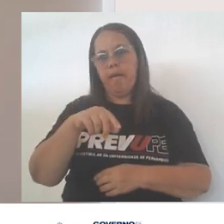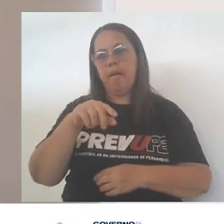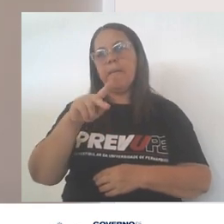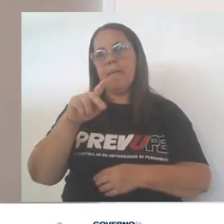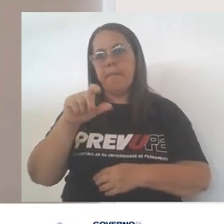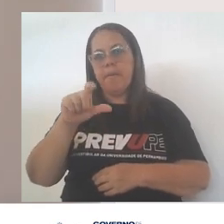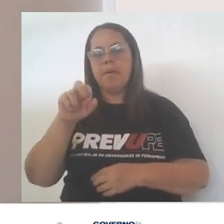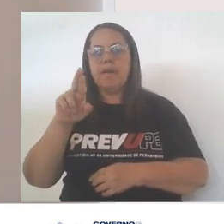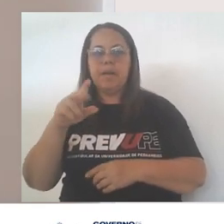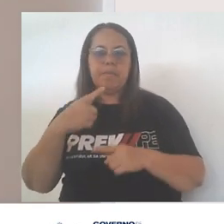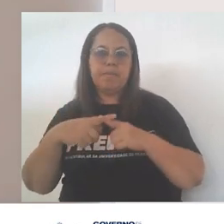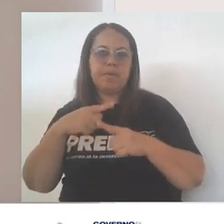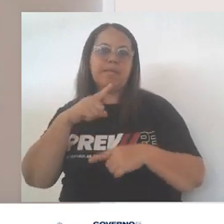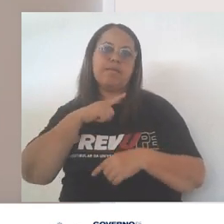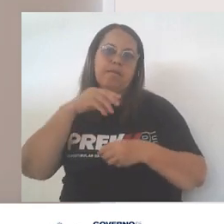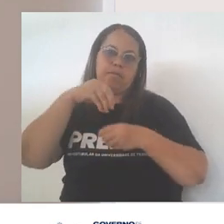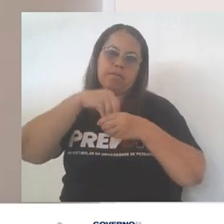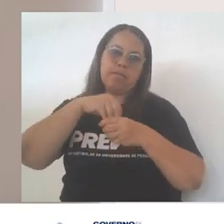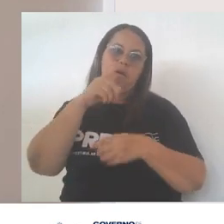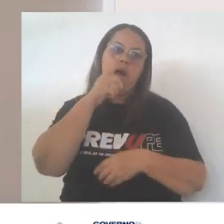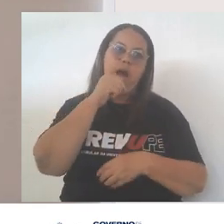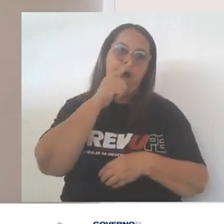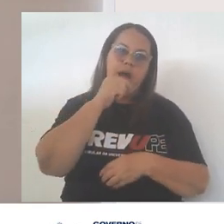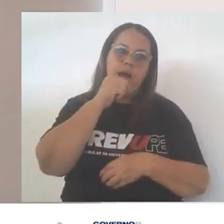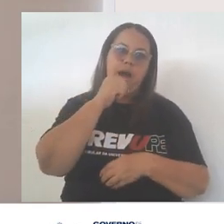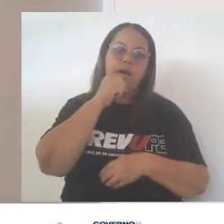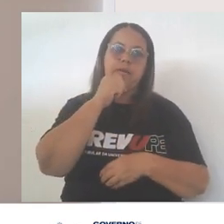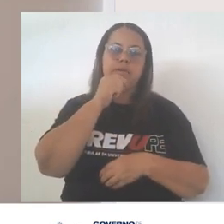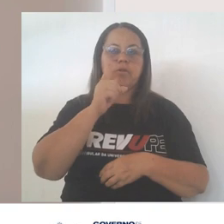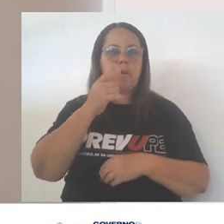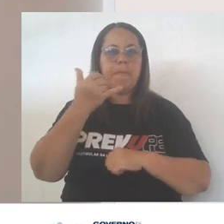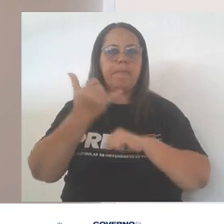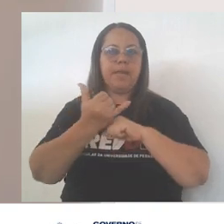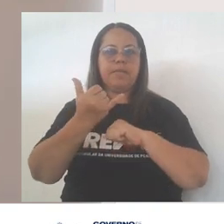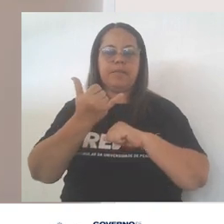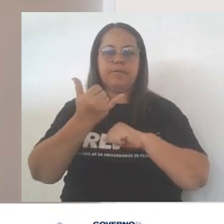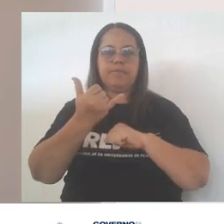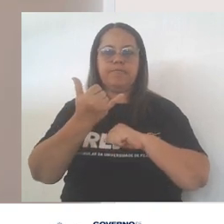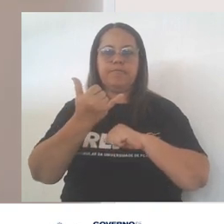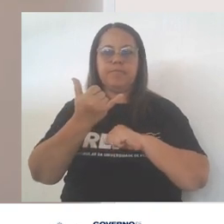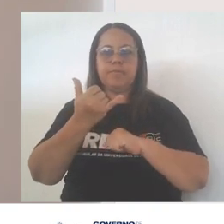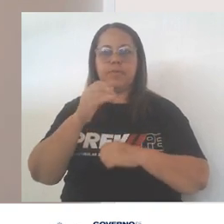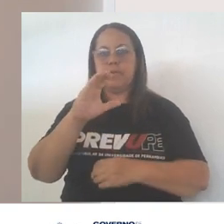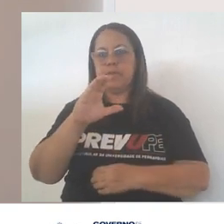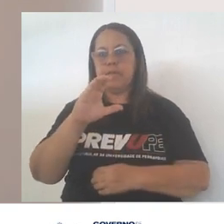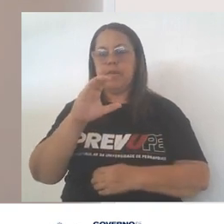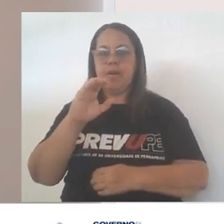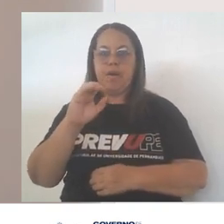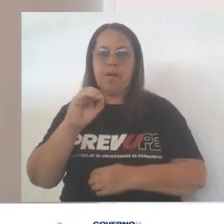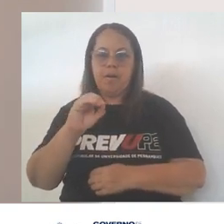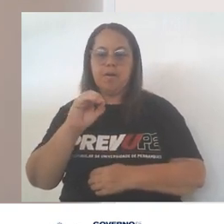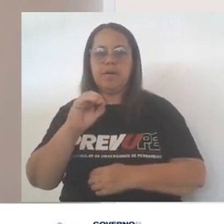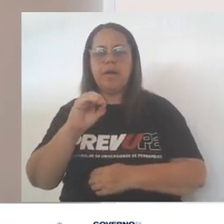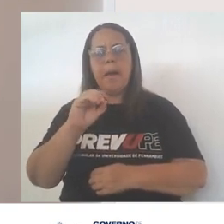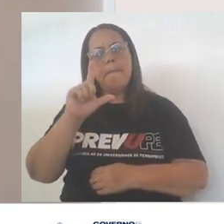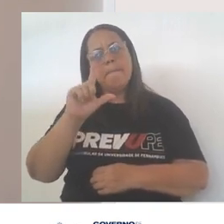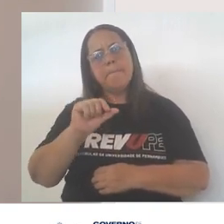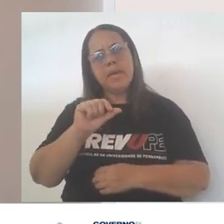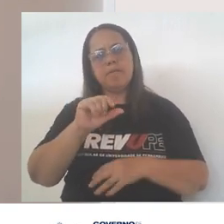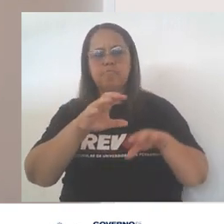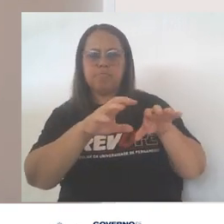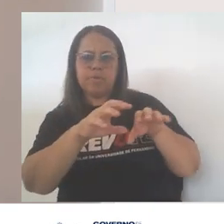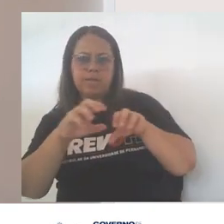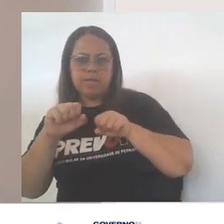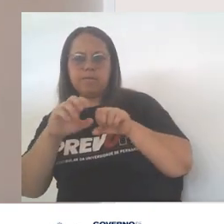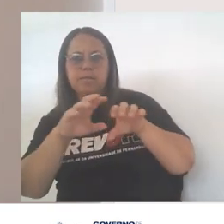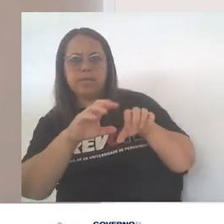apesar de conter átomos não-metálicos. O carbono é menos eletronegativo do que o